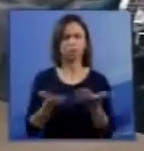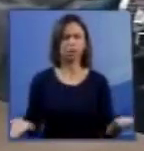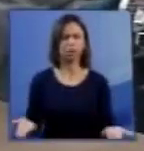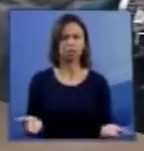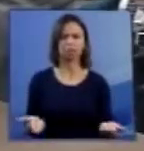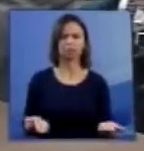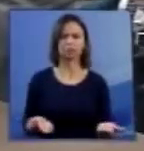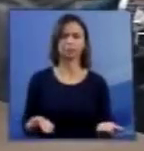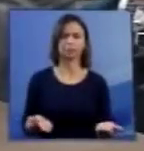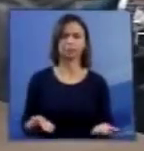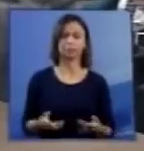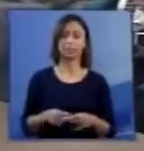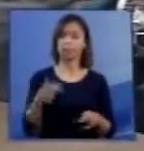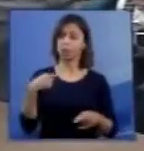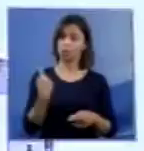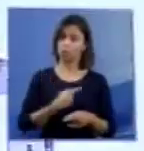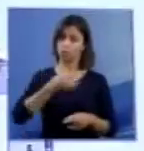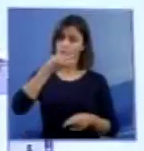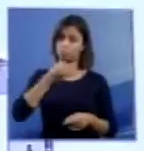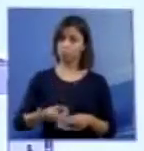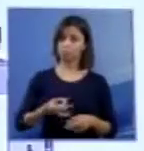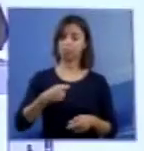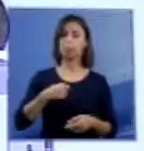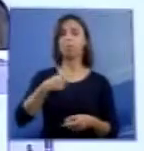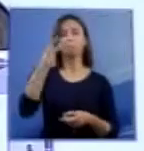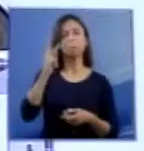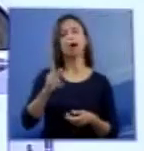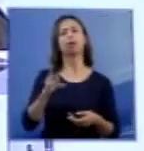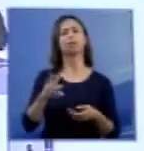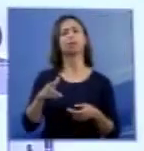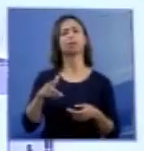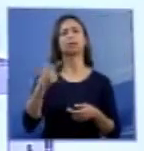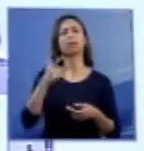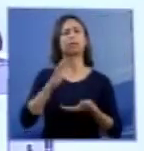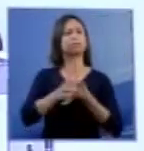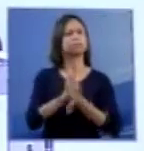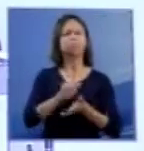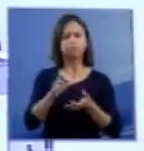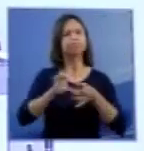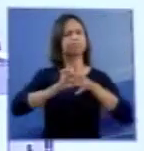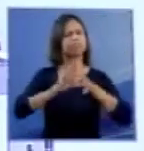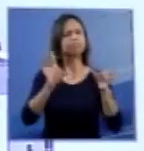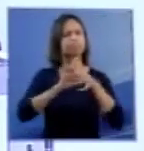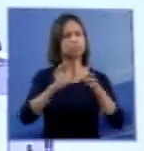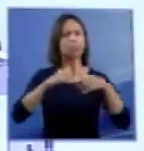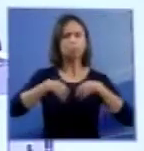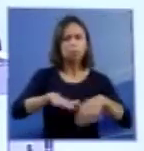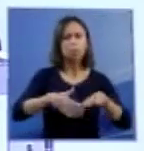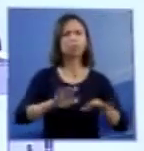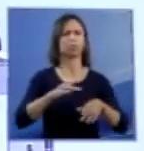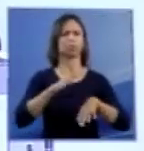a descriminalização desse tipo de aborto não deveria esbarrar nas radicalizações conceituais ou